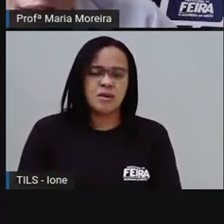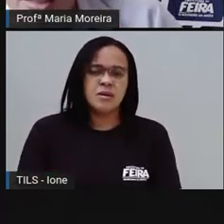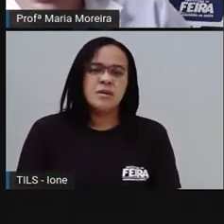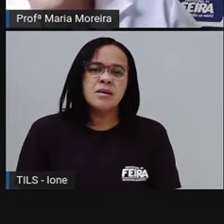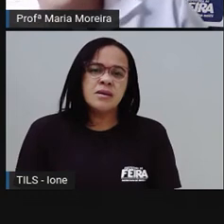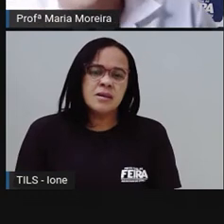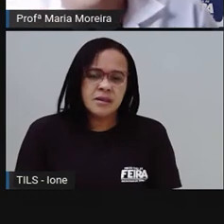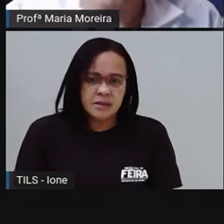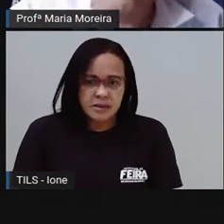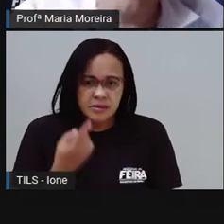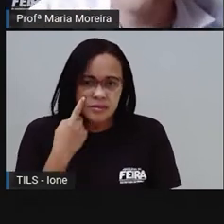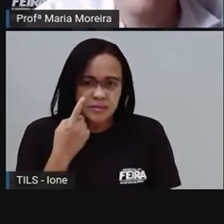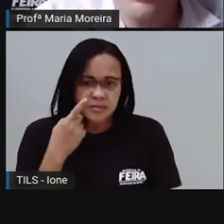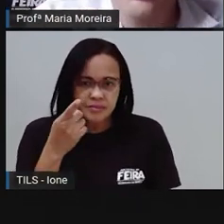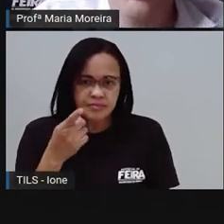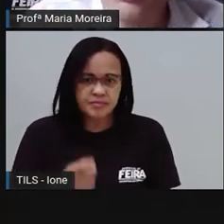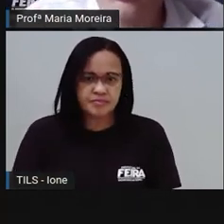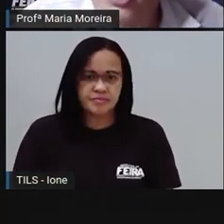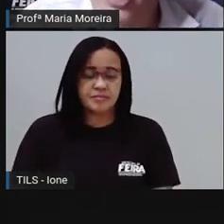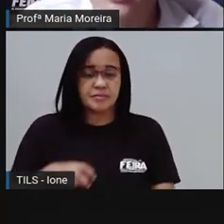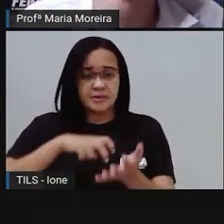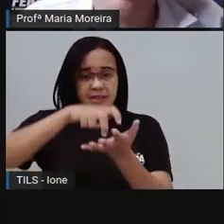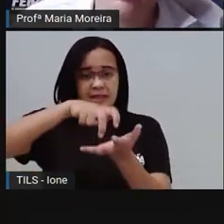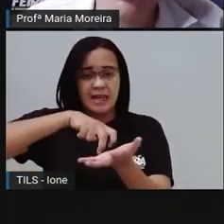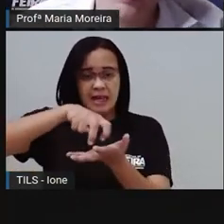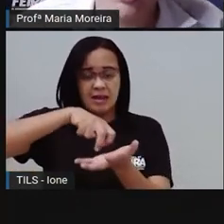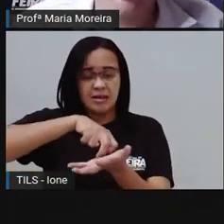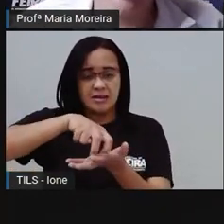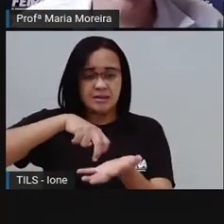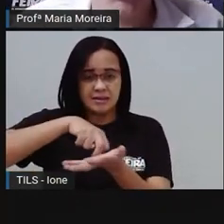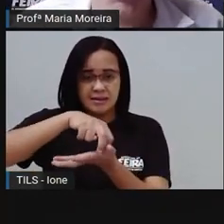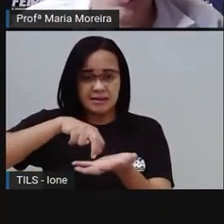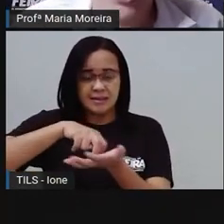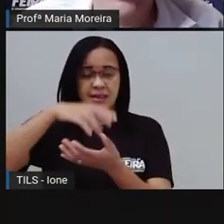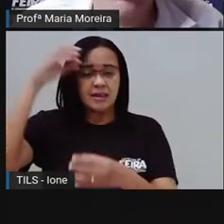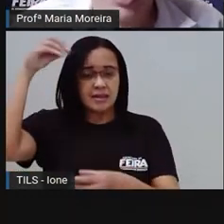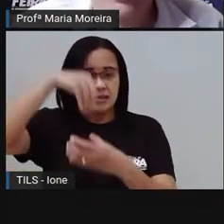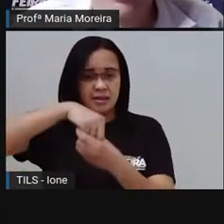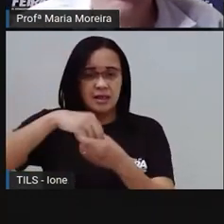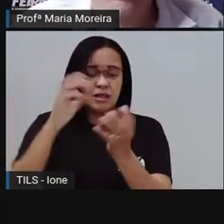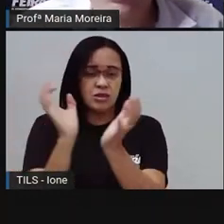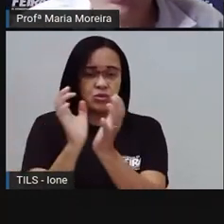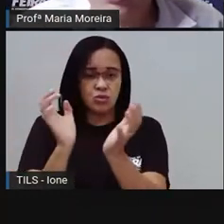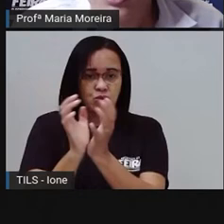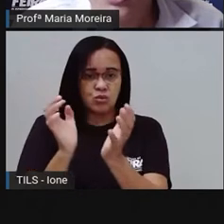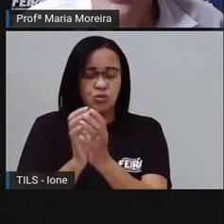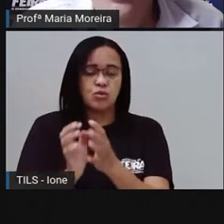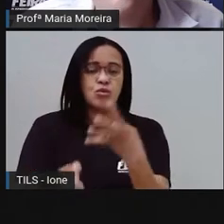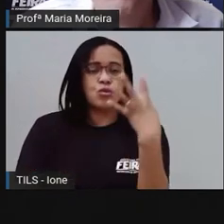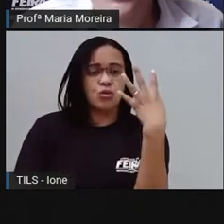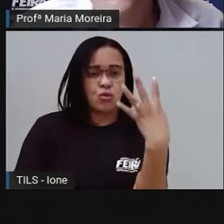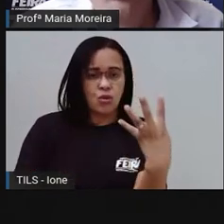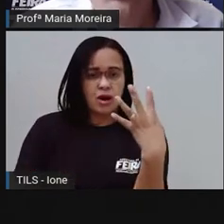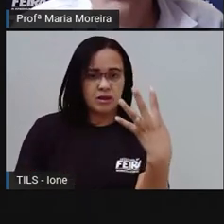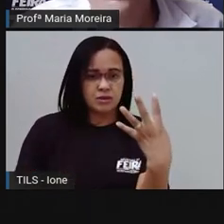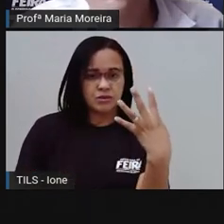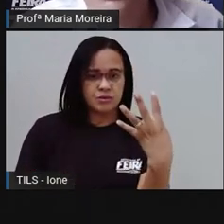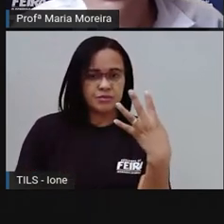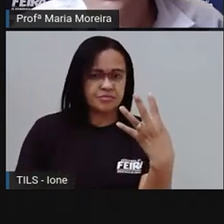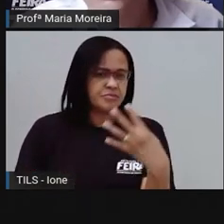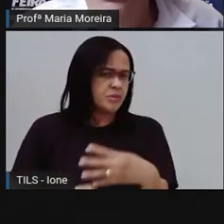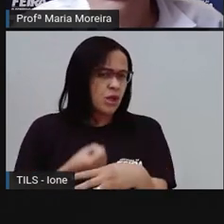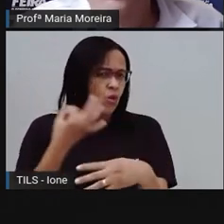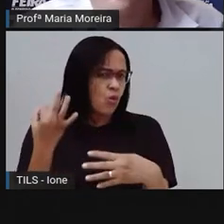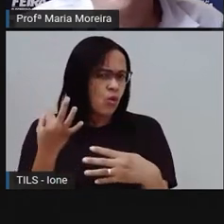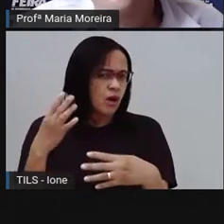Né? Eu tenho quantos carrinhos dentro de cada um desses espaços? Quatro carrinhos. E eles aparecem quantas